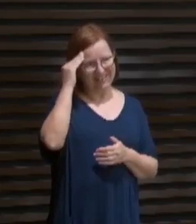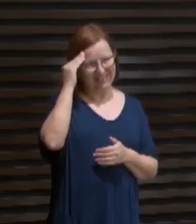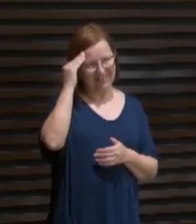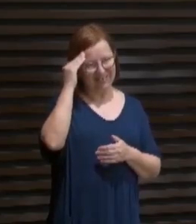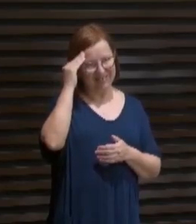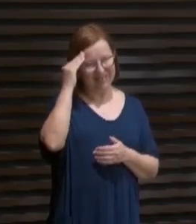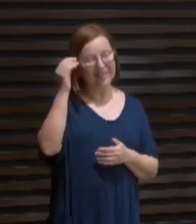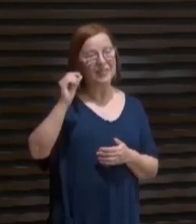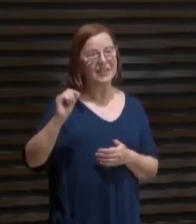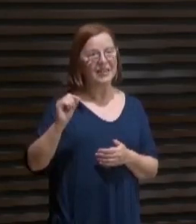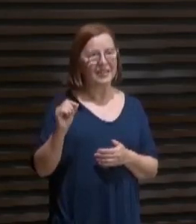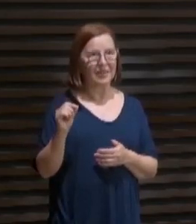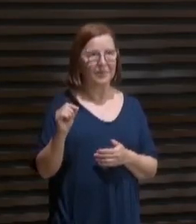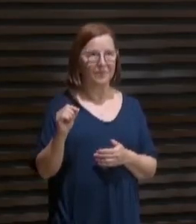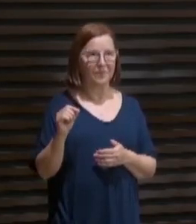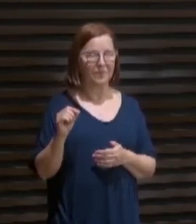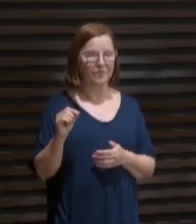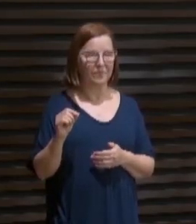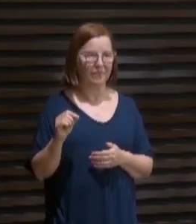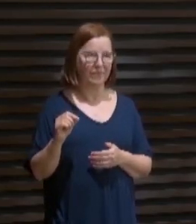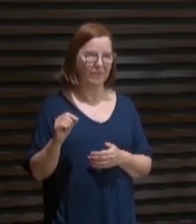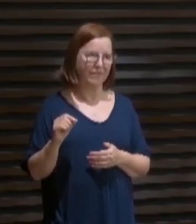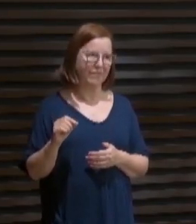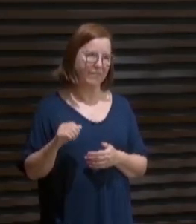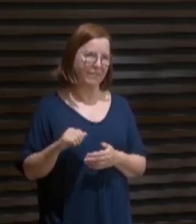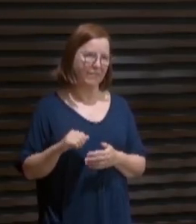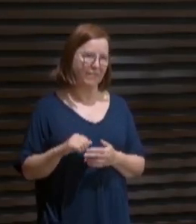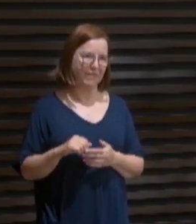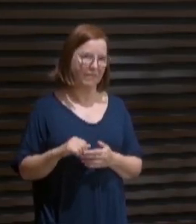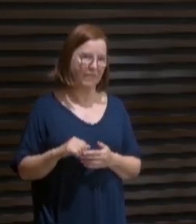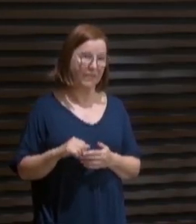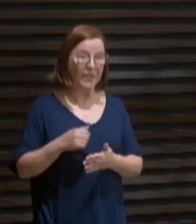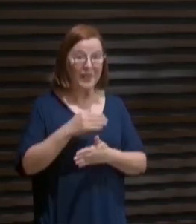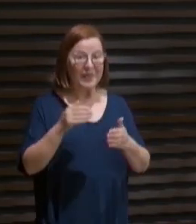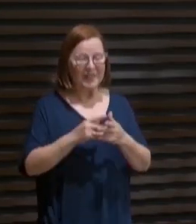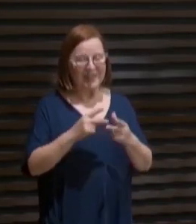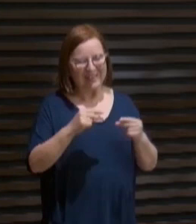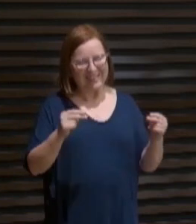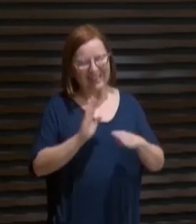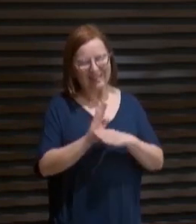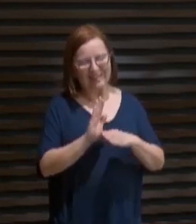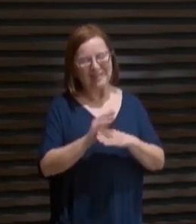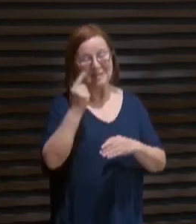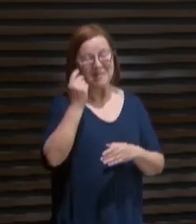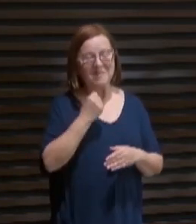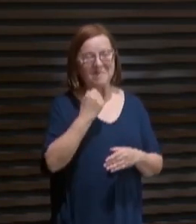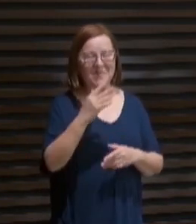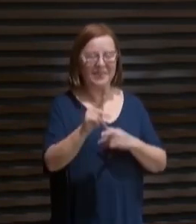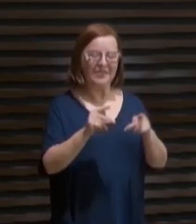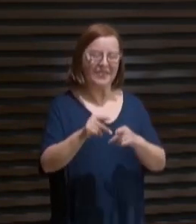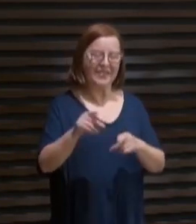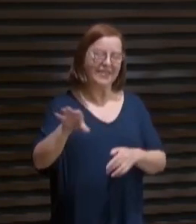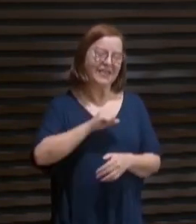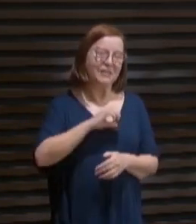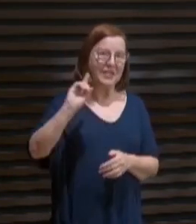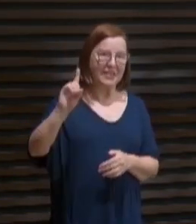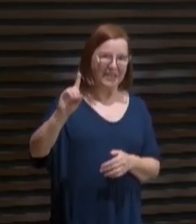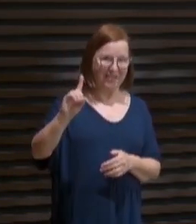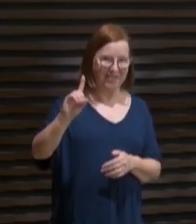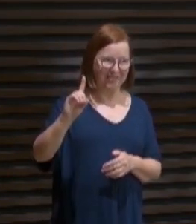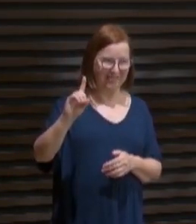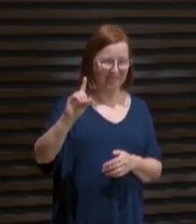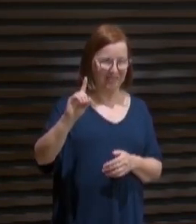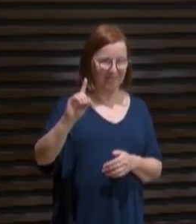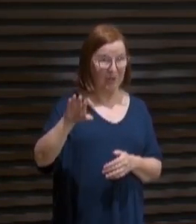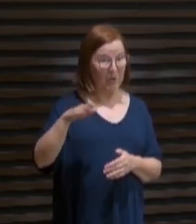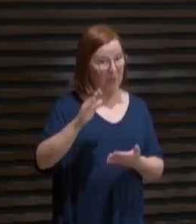Temos consciência de que todas as coisas cooperam para o bem daqueles que amam a Deus, ou como diz uma outra